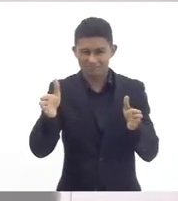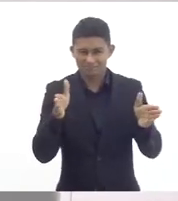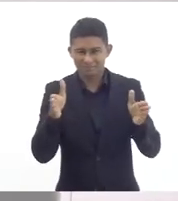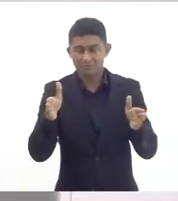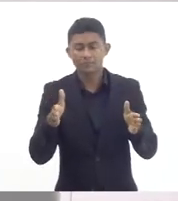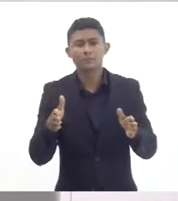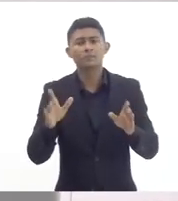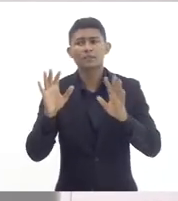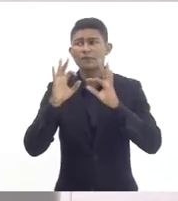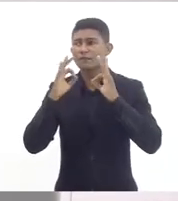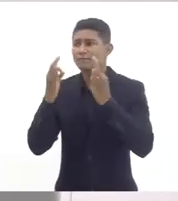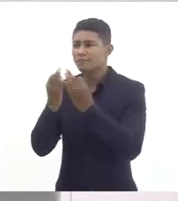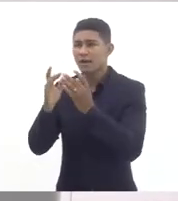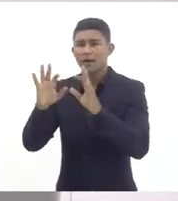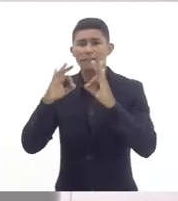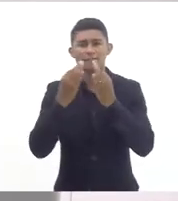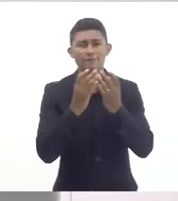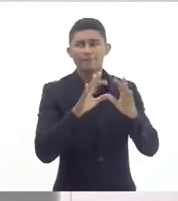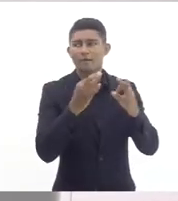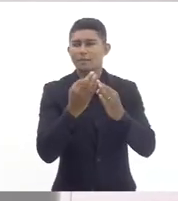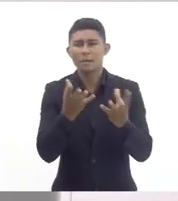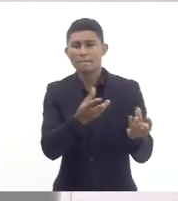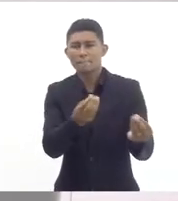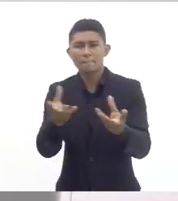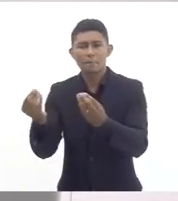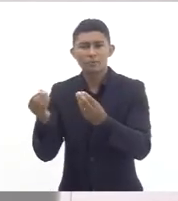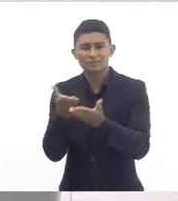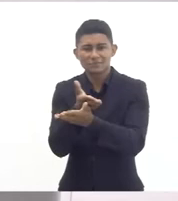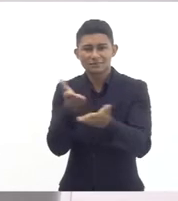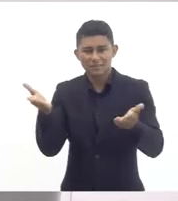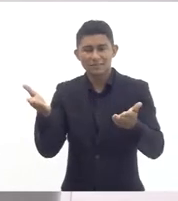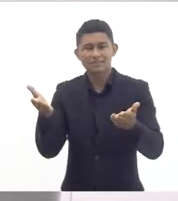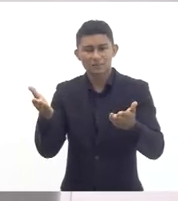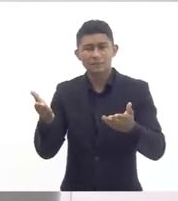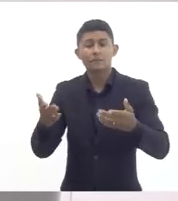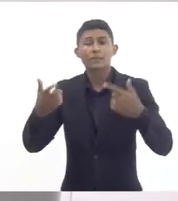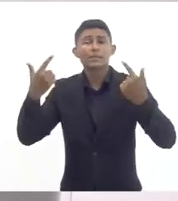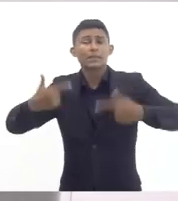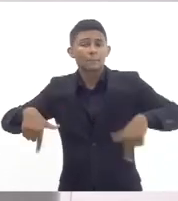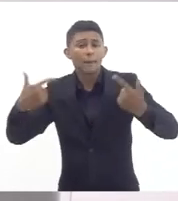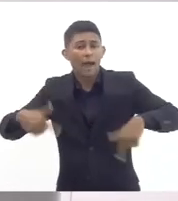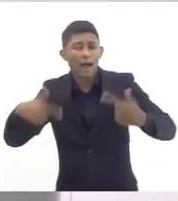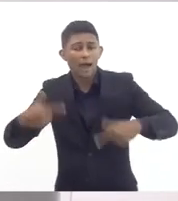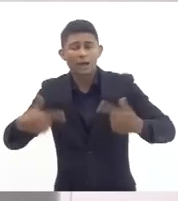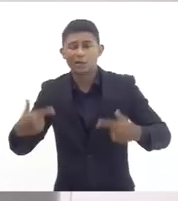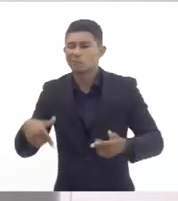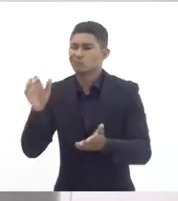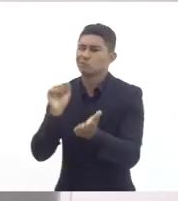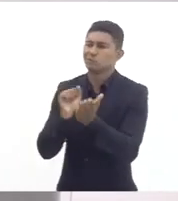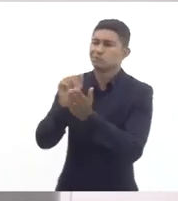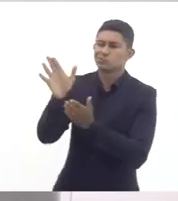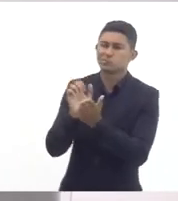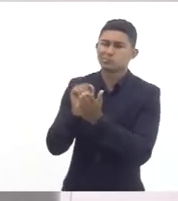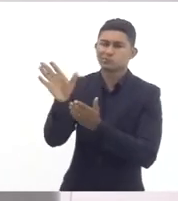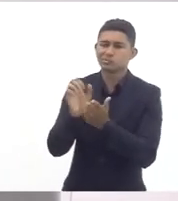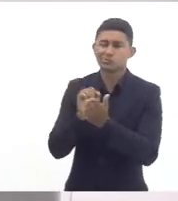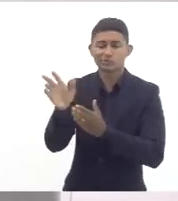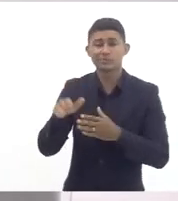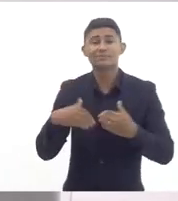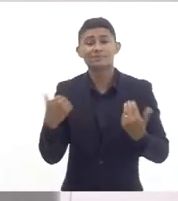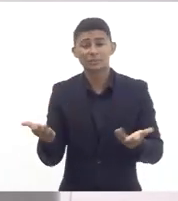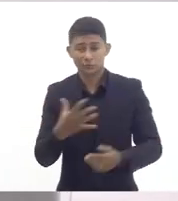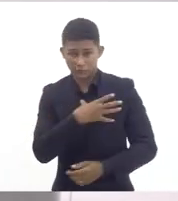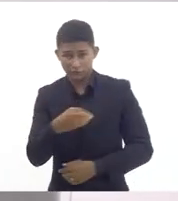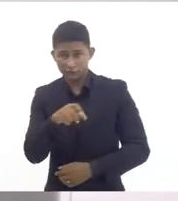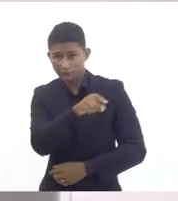não puderam garantir o ensino de fato privado para algumas crianças que a gente vê e isso